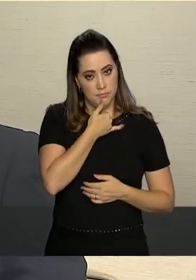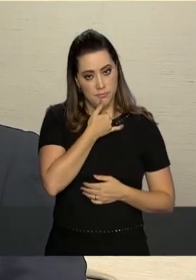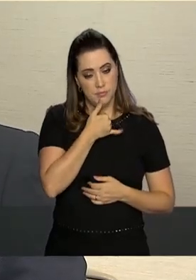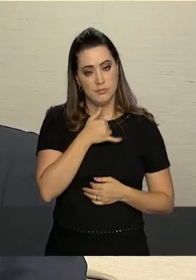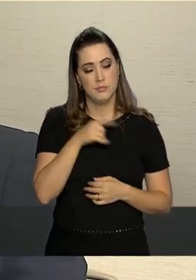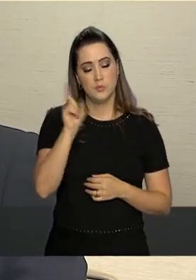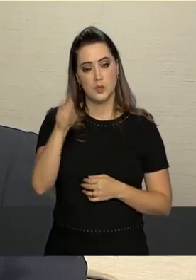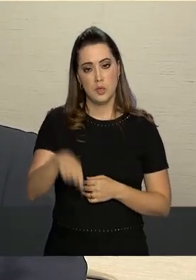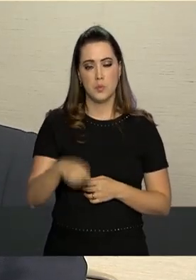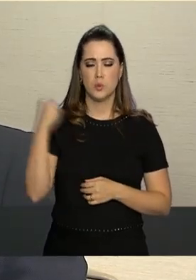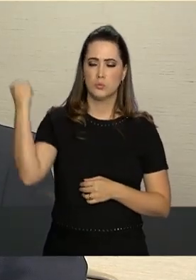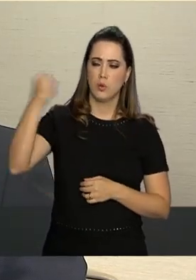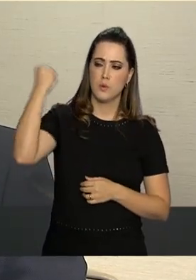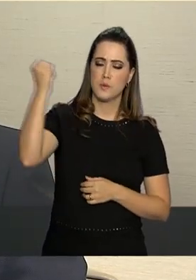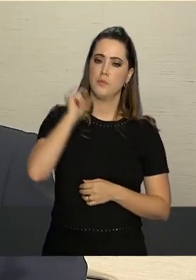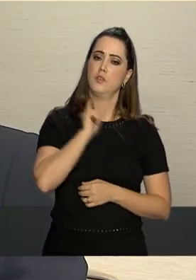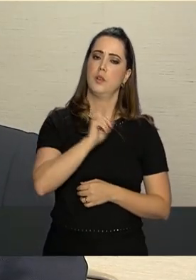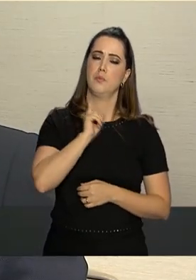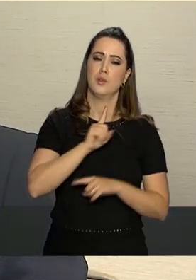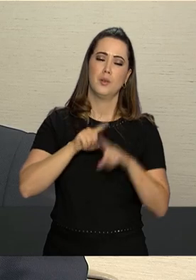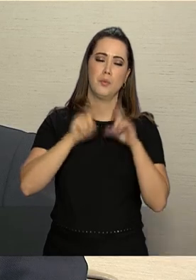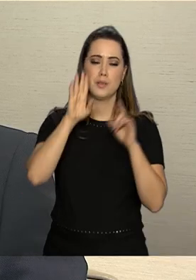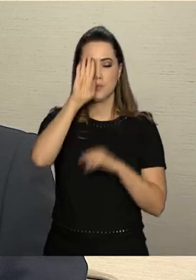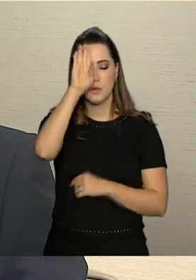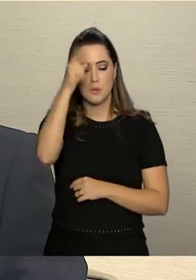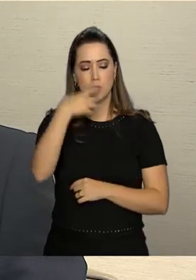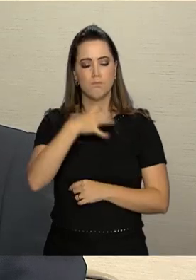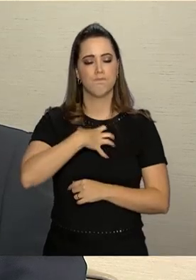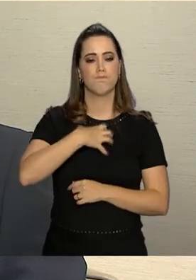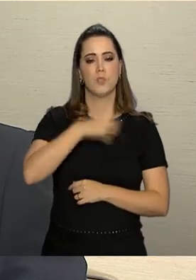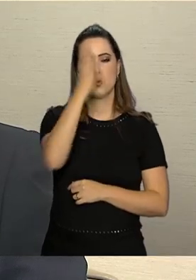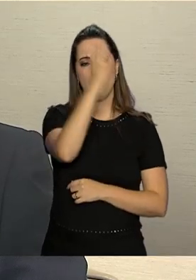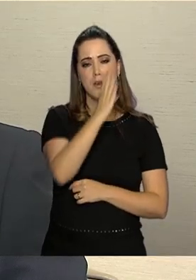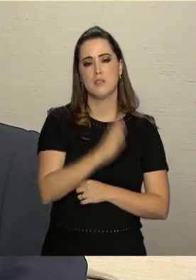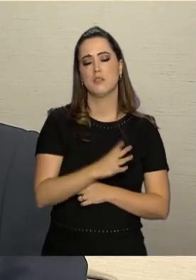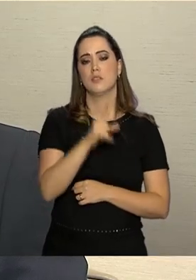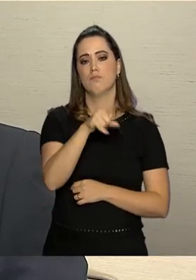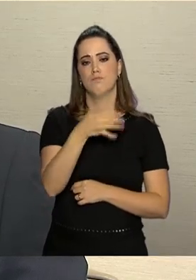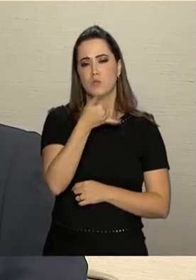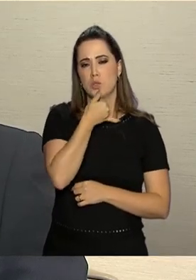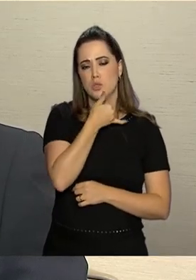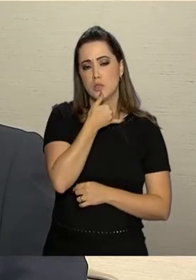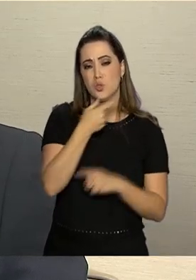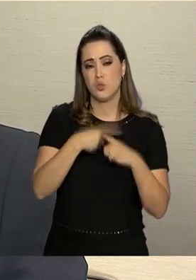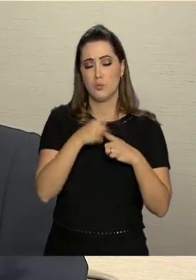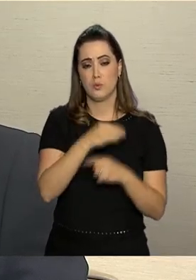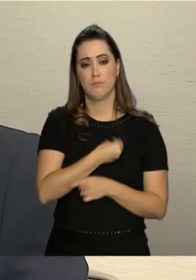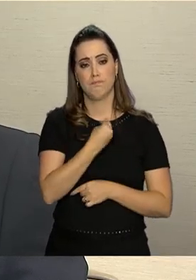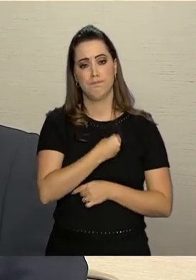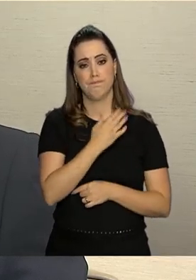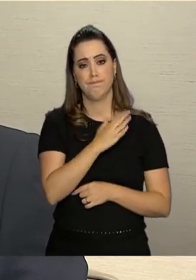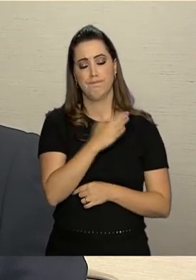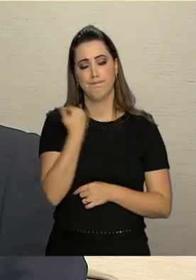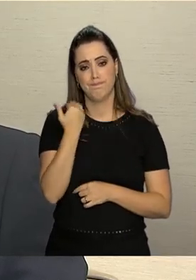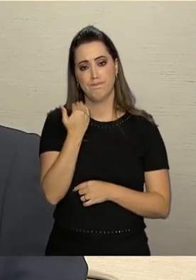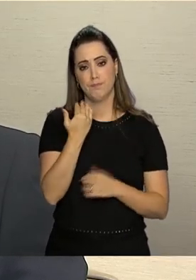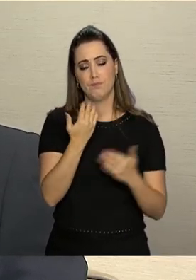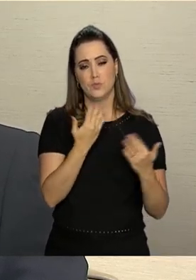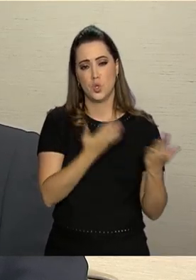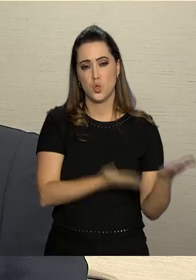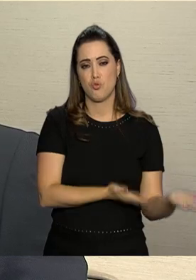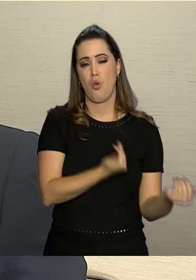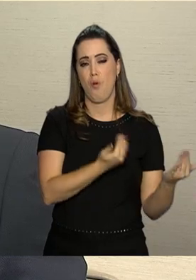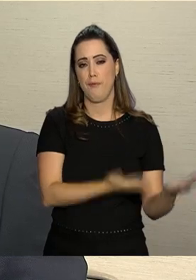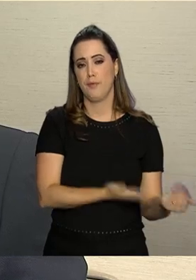torcedor do Flamengo, mas principalmente como brasileiro, como cidadão, porque são vidas jovens que foram perdidas,